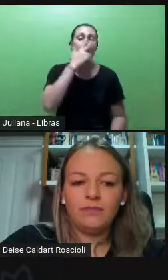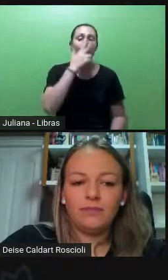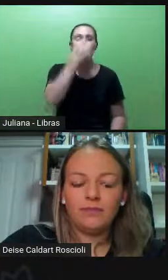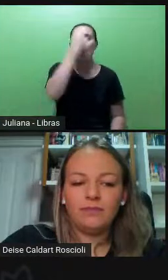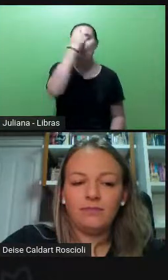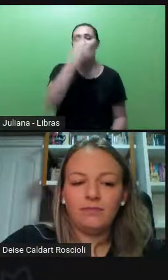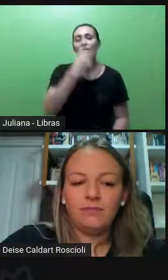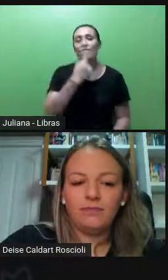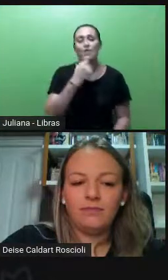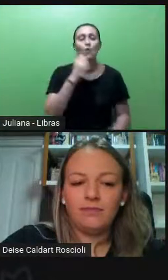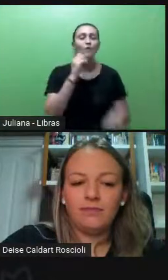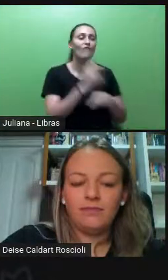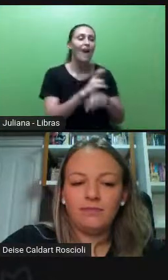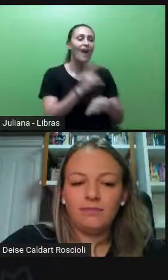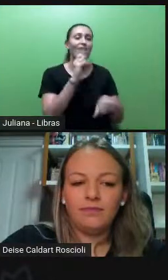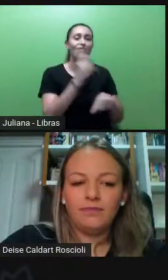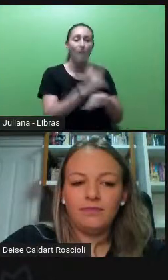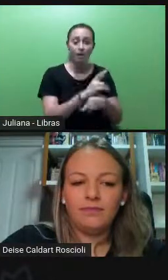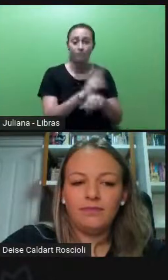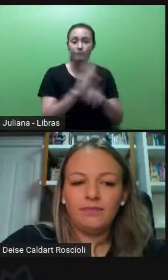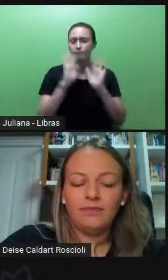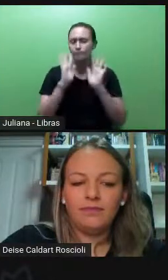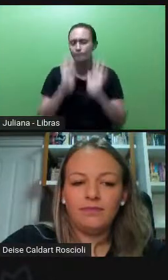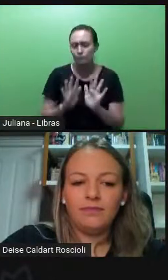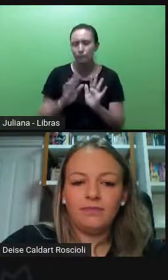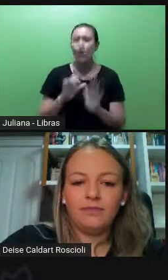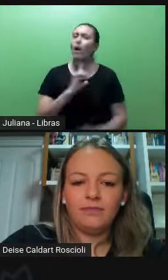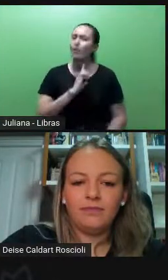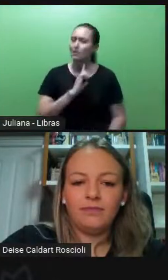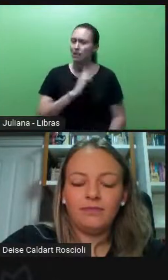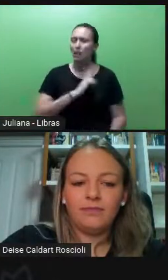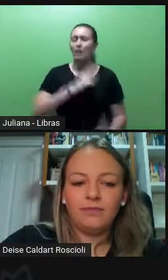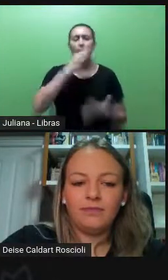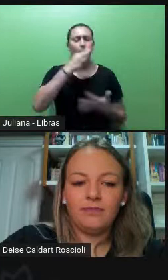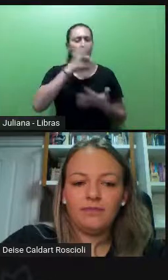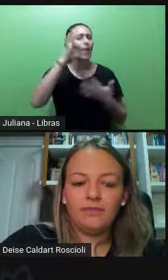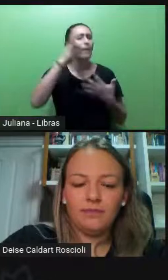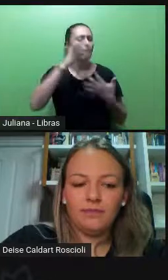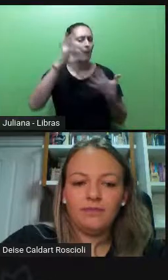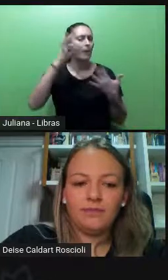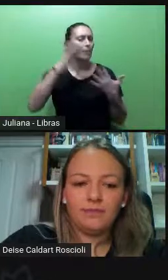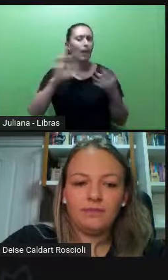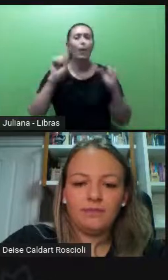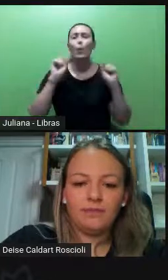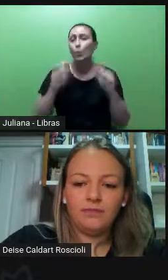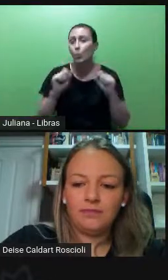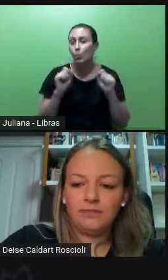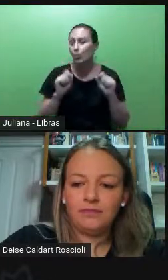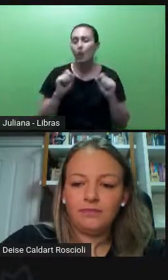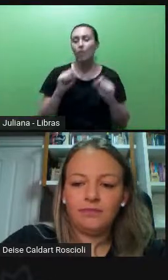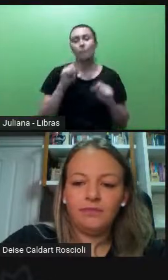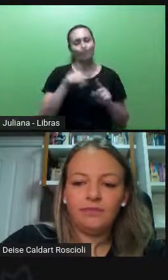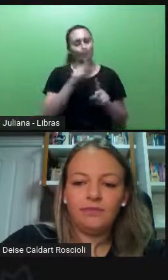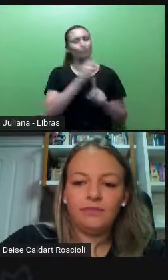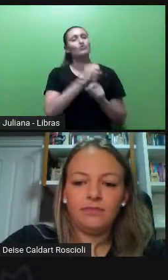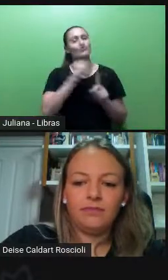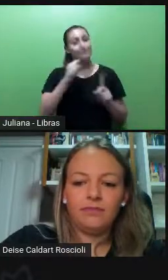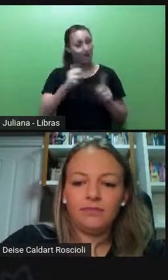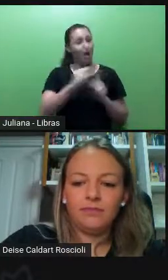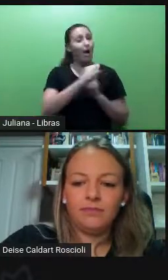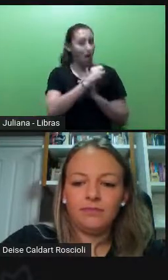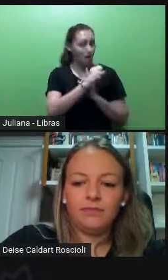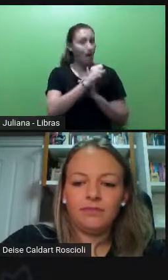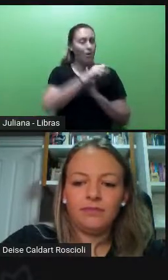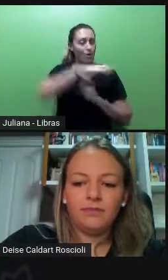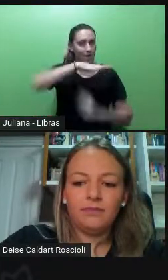buscando as vagas. E aí, nós temos várias questões que atravessam isso, que são as questões sociais, né, que a gente